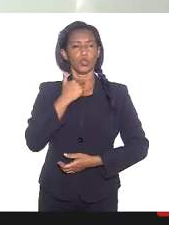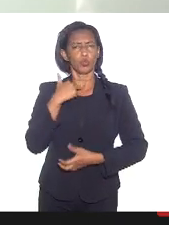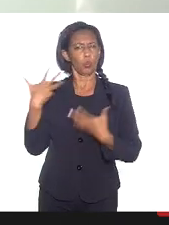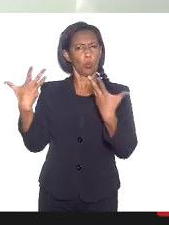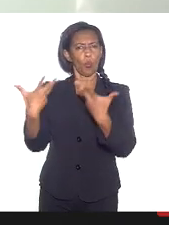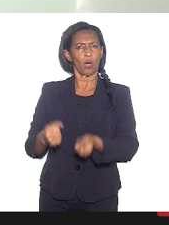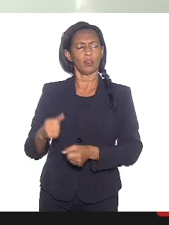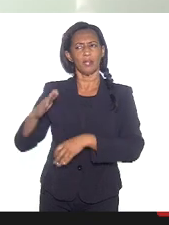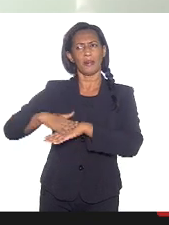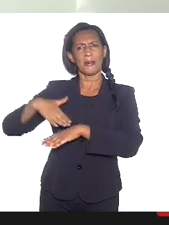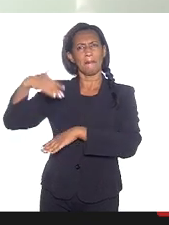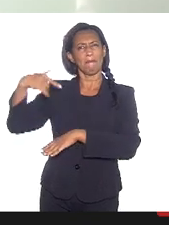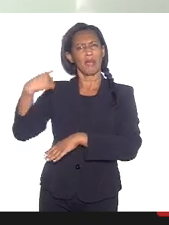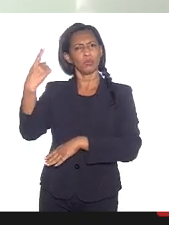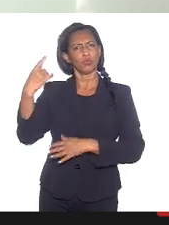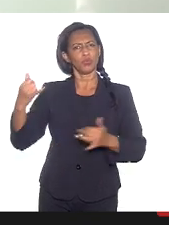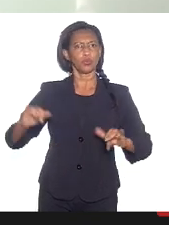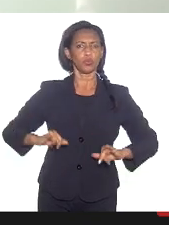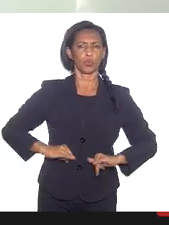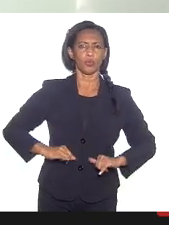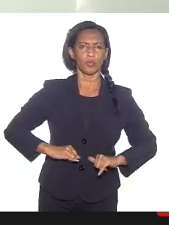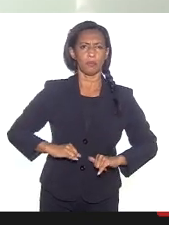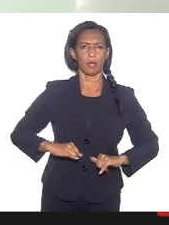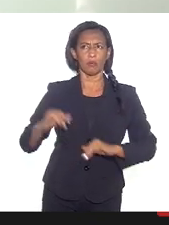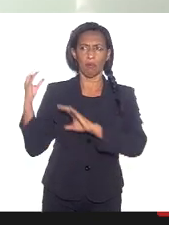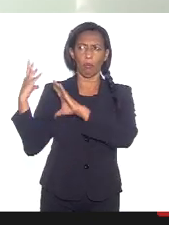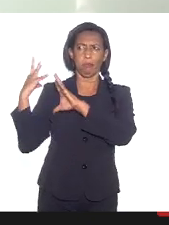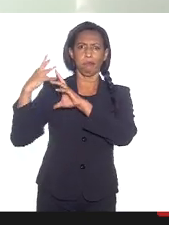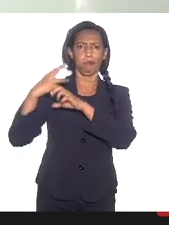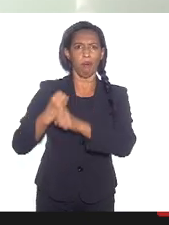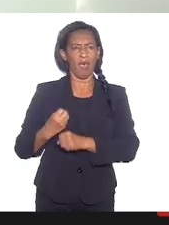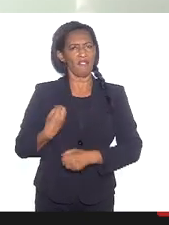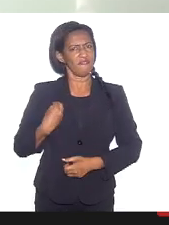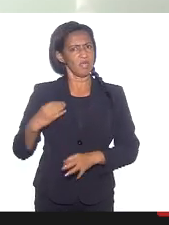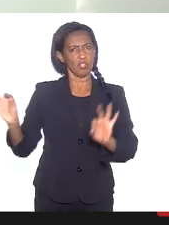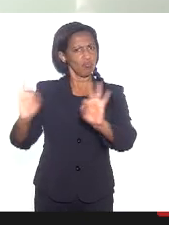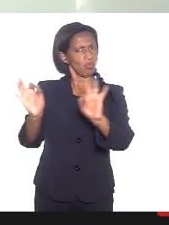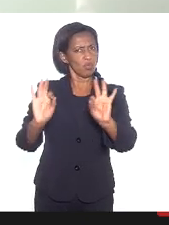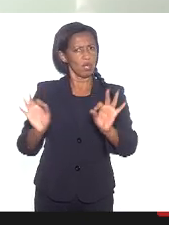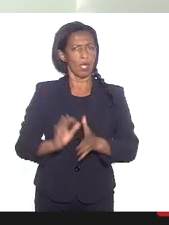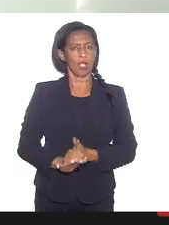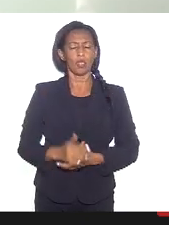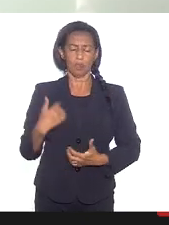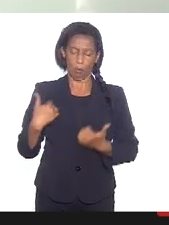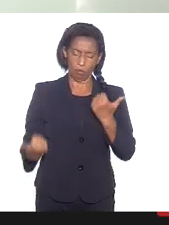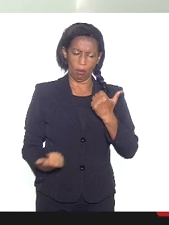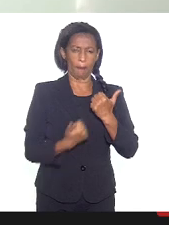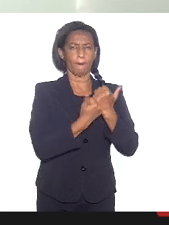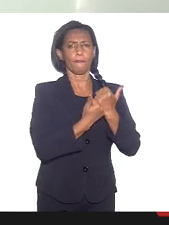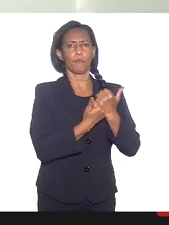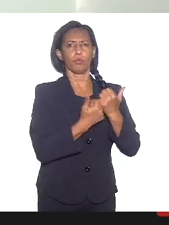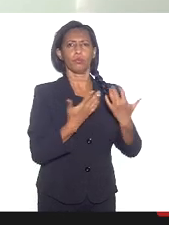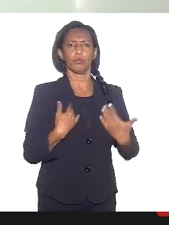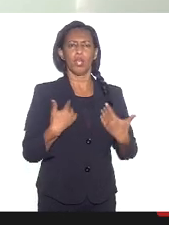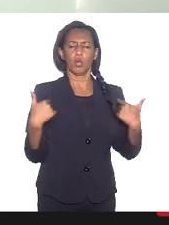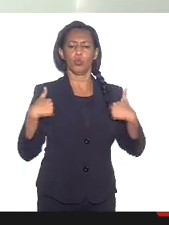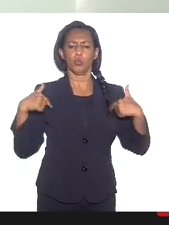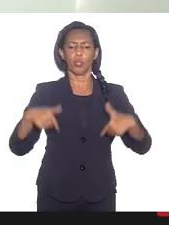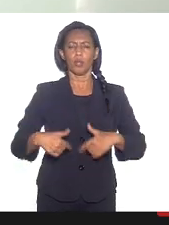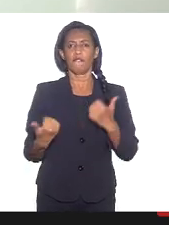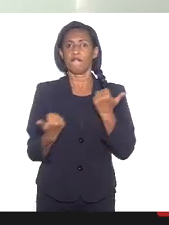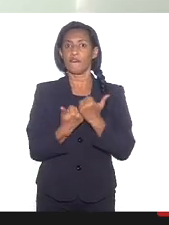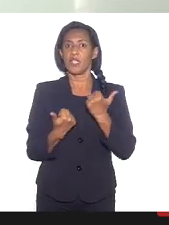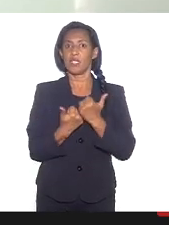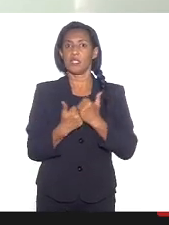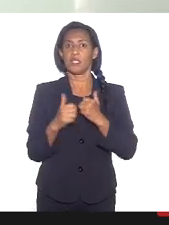que mais um sofrimento venha acarretar a vida de ninguém. Então, conte com o meu apoio. Estou aqui como vice